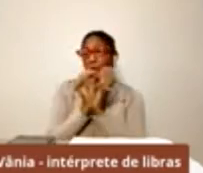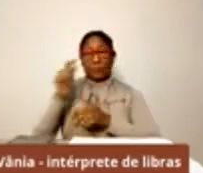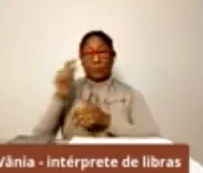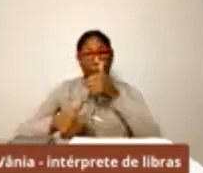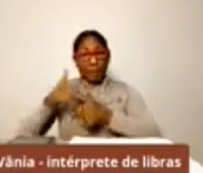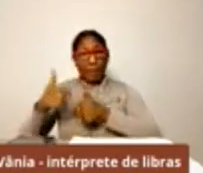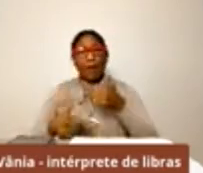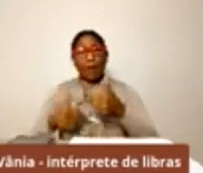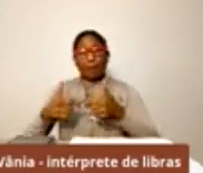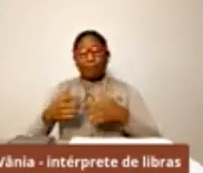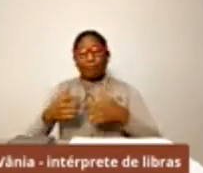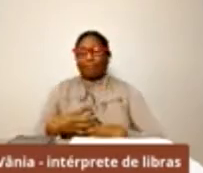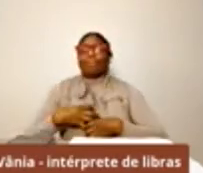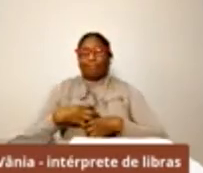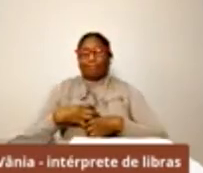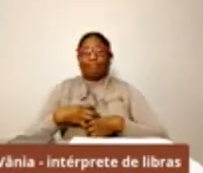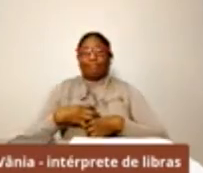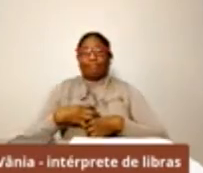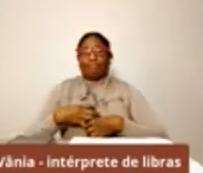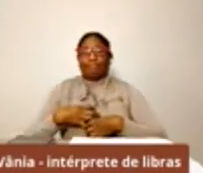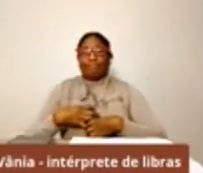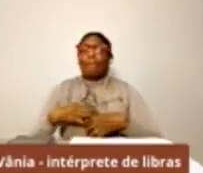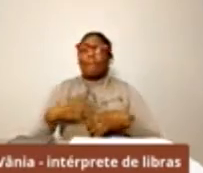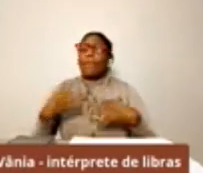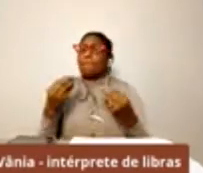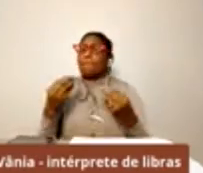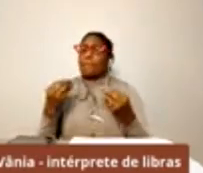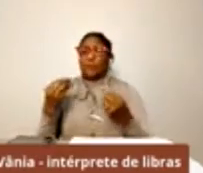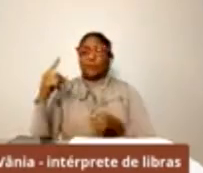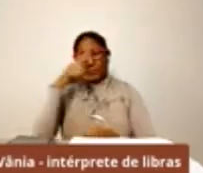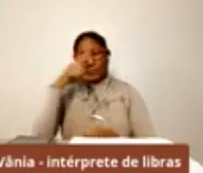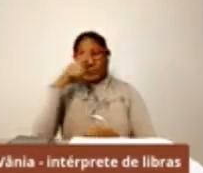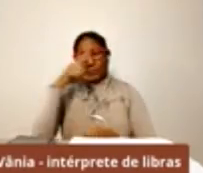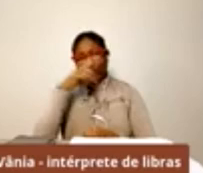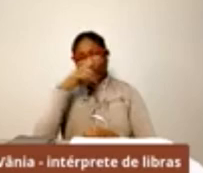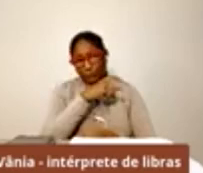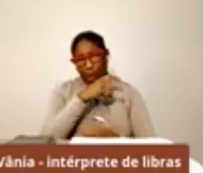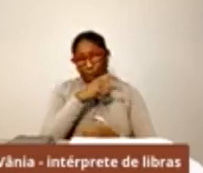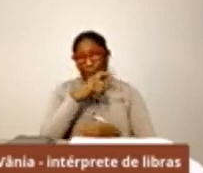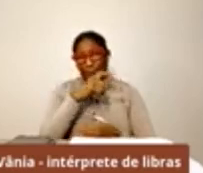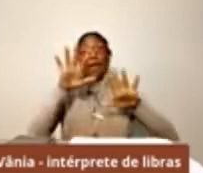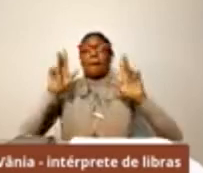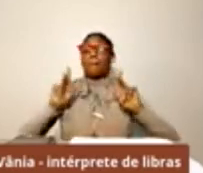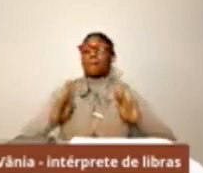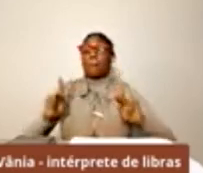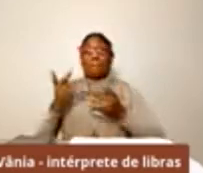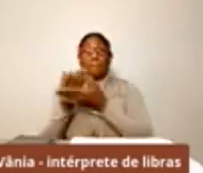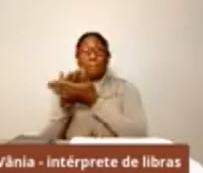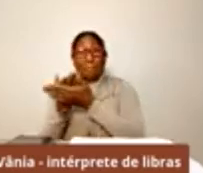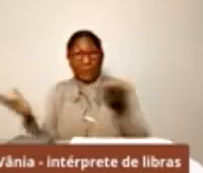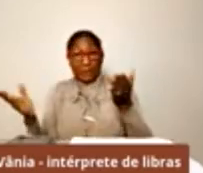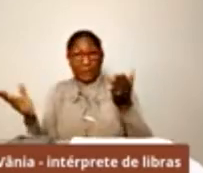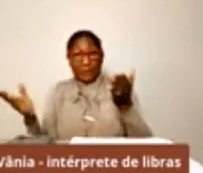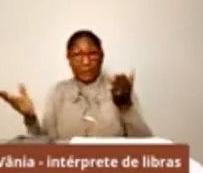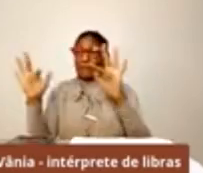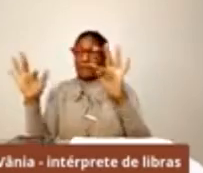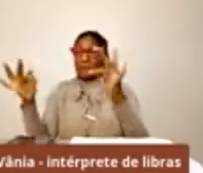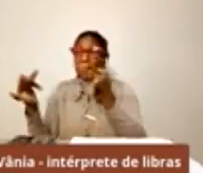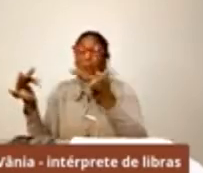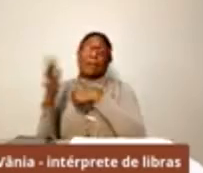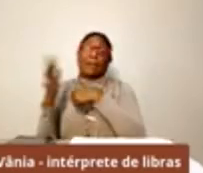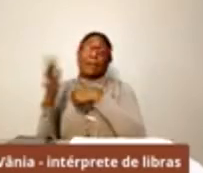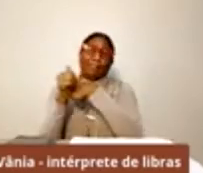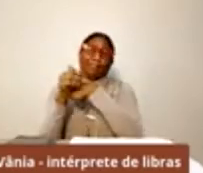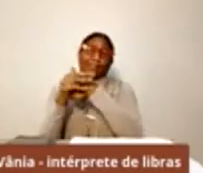é mais do que uma estatística. Para aquelas pessoas que tiveram a perda de alguém querido, é